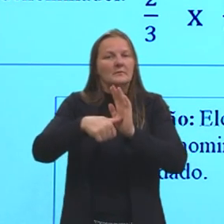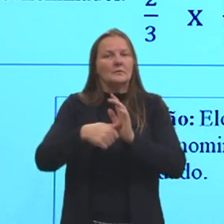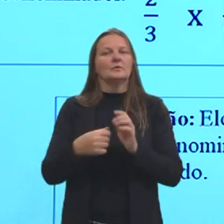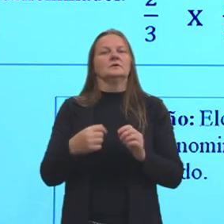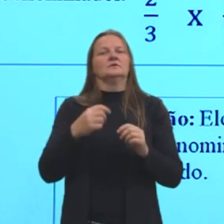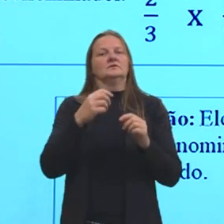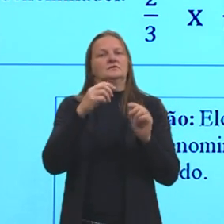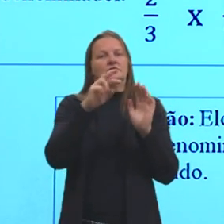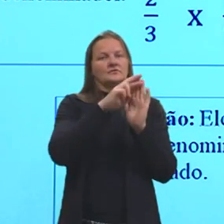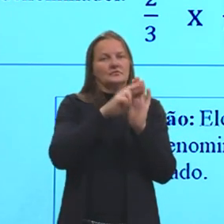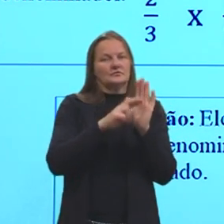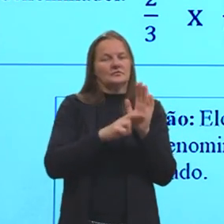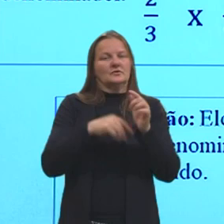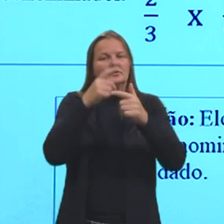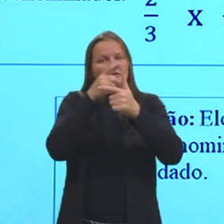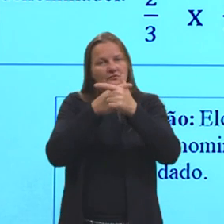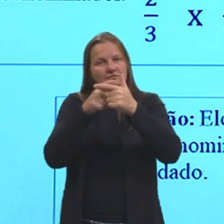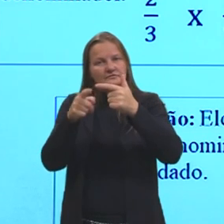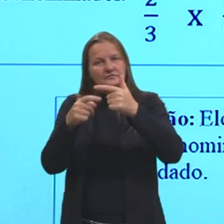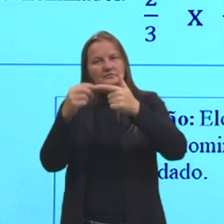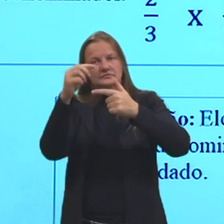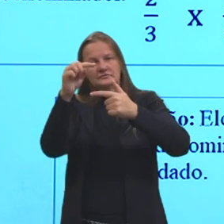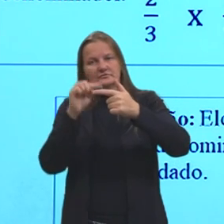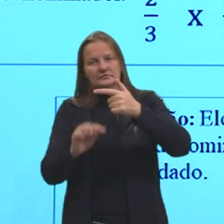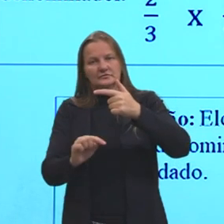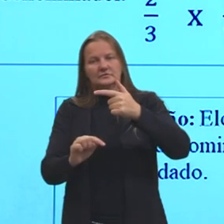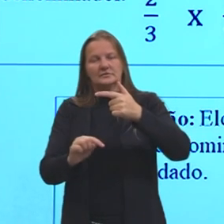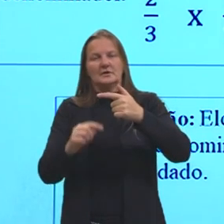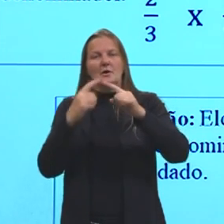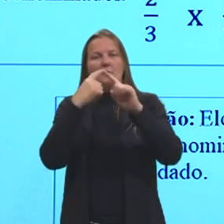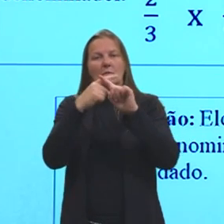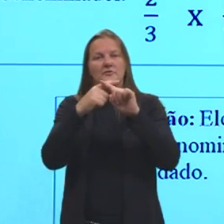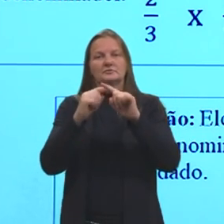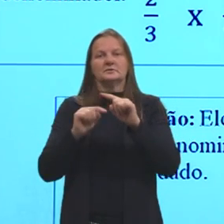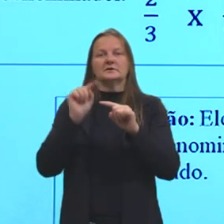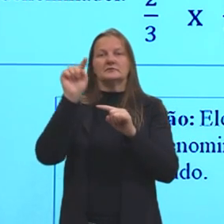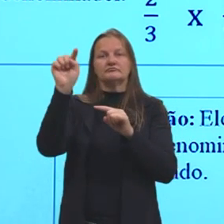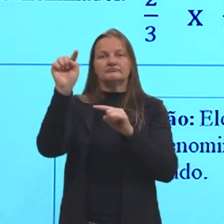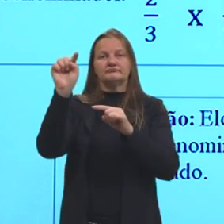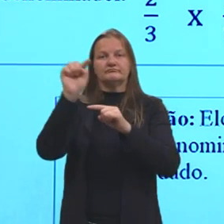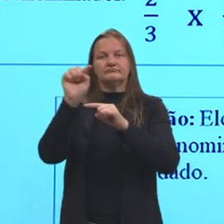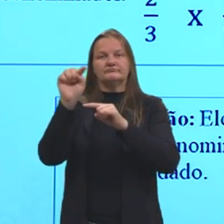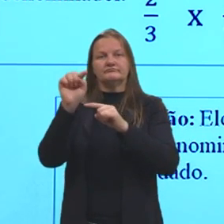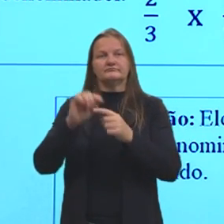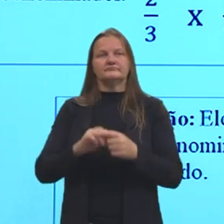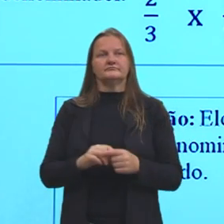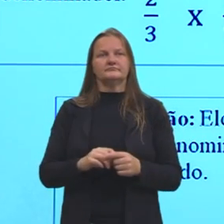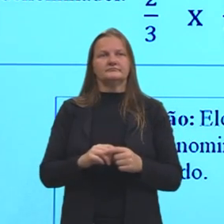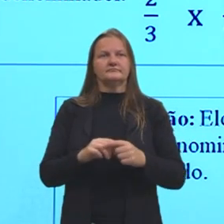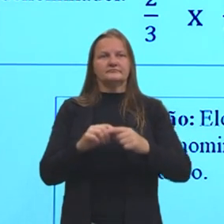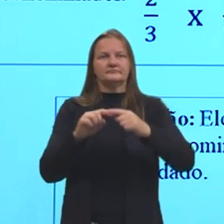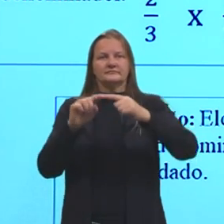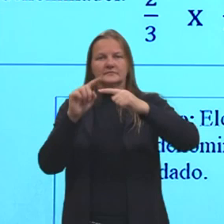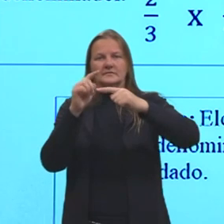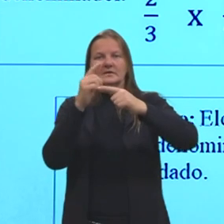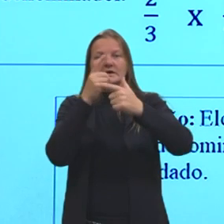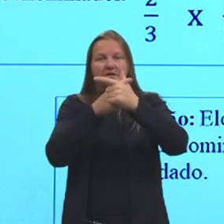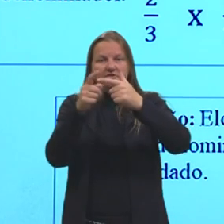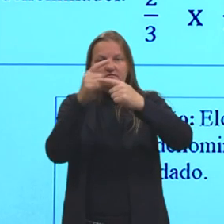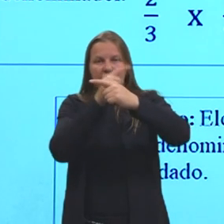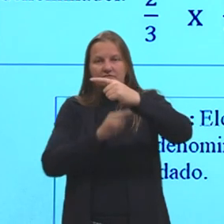aquela regrinha, né? Divide pelo denominador e multiplica pelo numerador. Ou divide pelo de baixo,